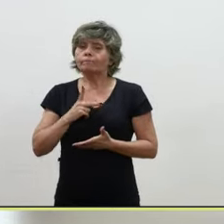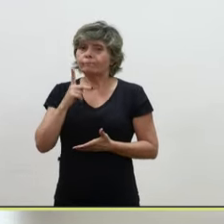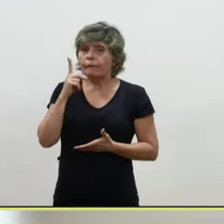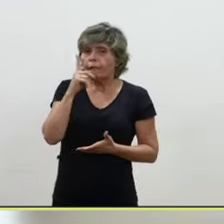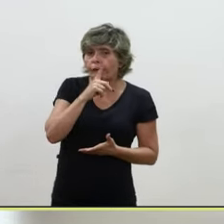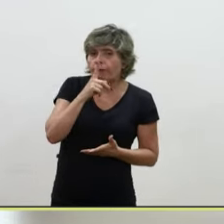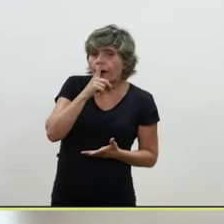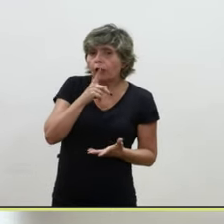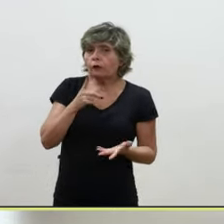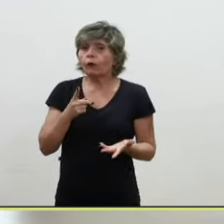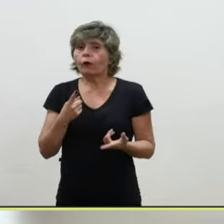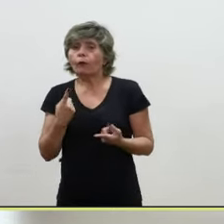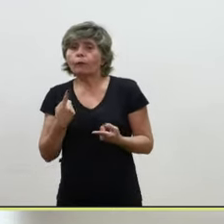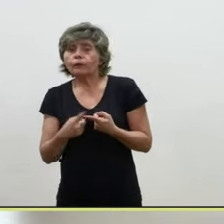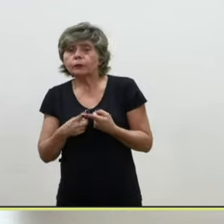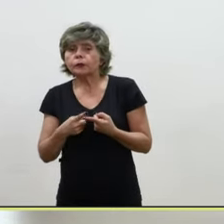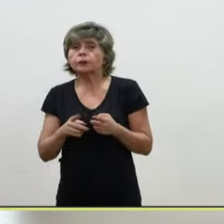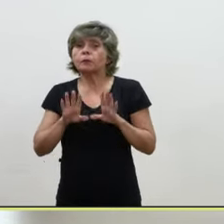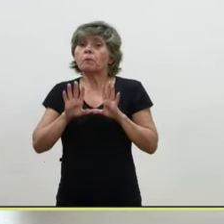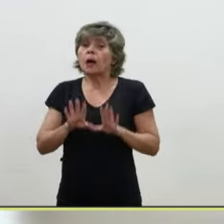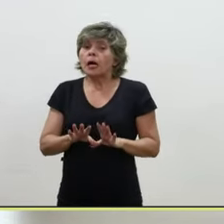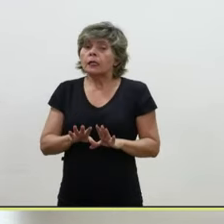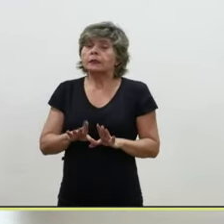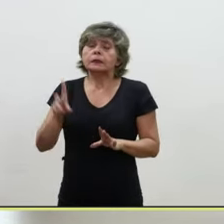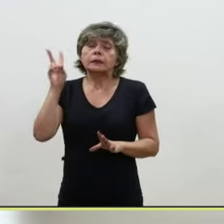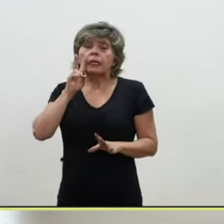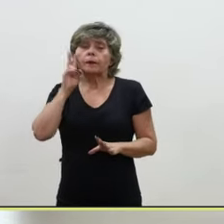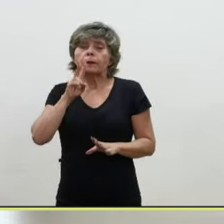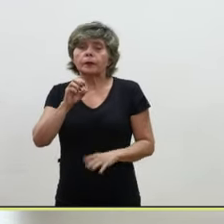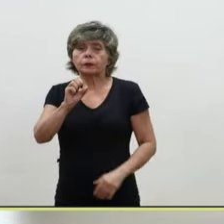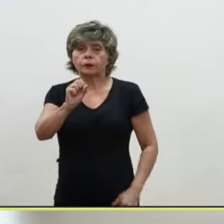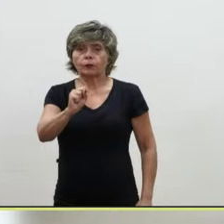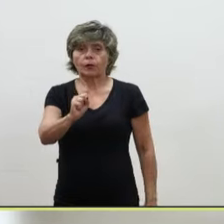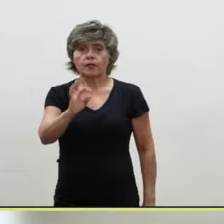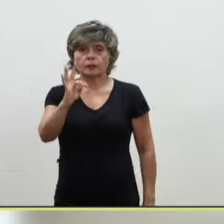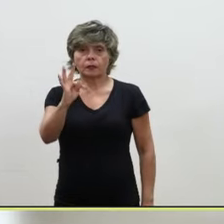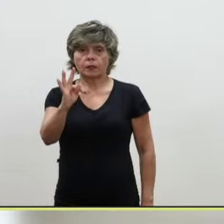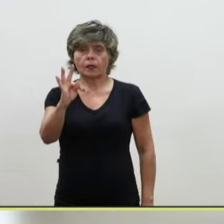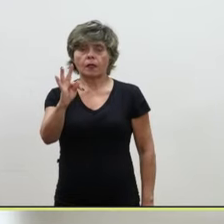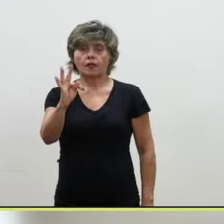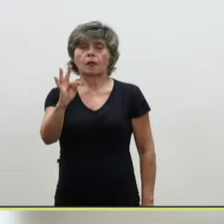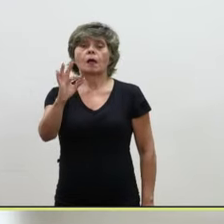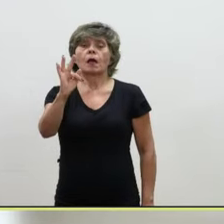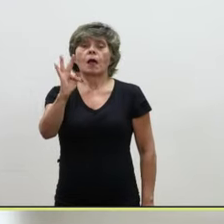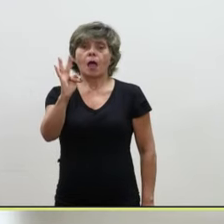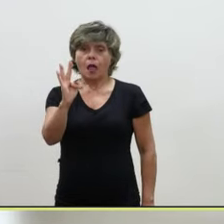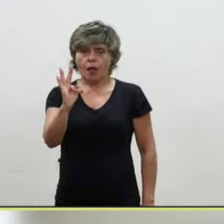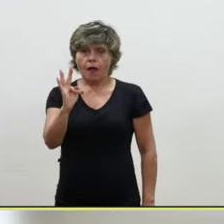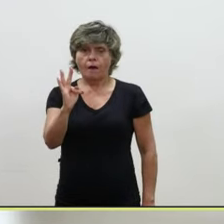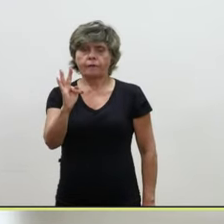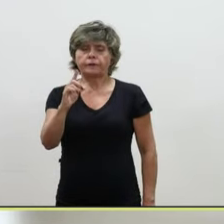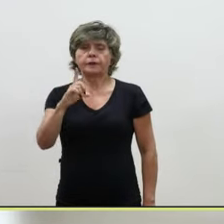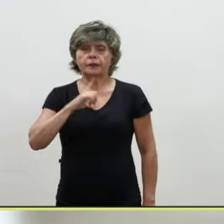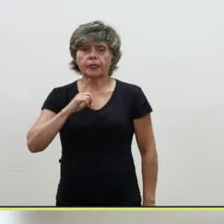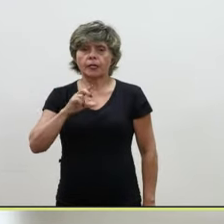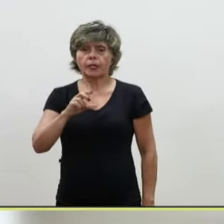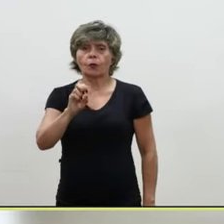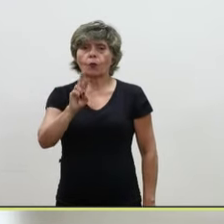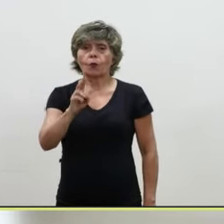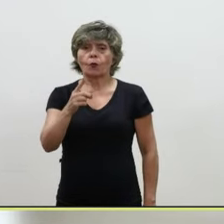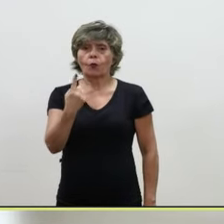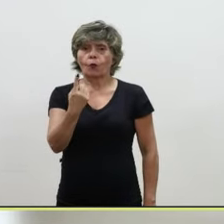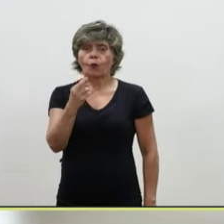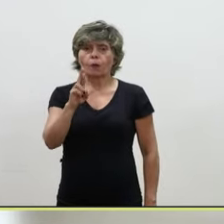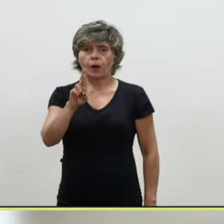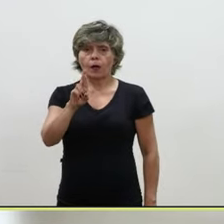-se de entendimento do STF que motivou até a alteração da resolução normativa aqui no âmbito do TCM